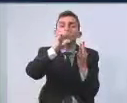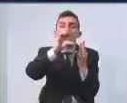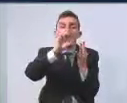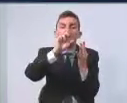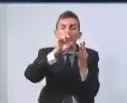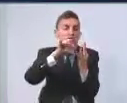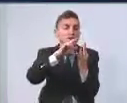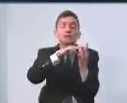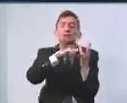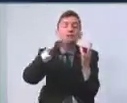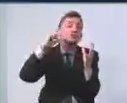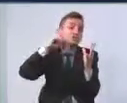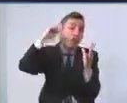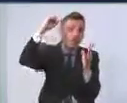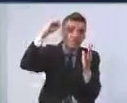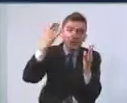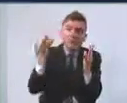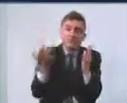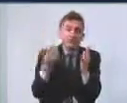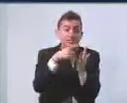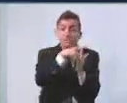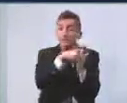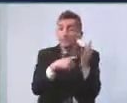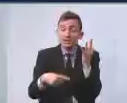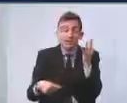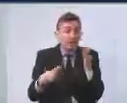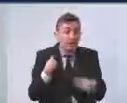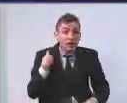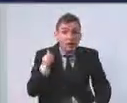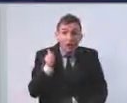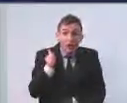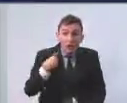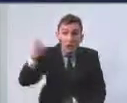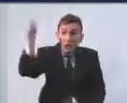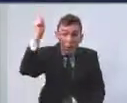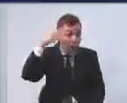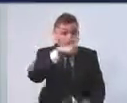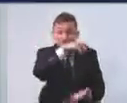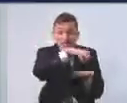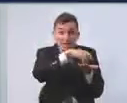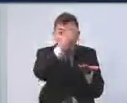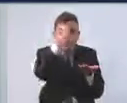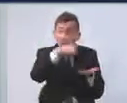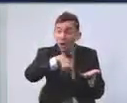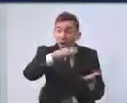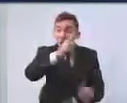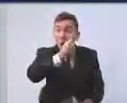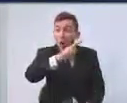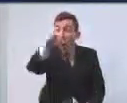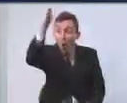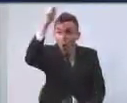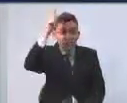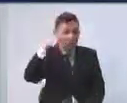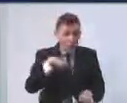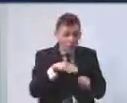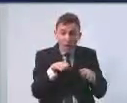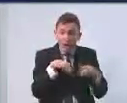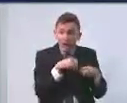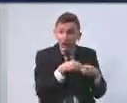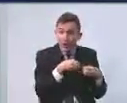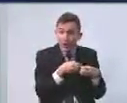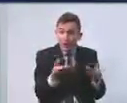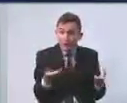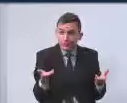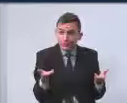Cidade Tiradentes. Então, essa situação é muito peculiar nossa, muito peculiar. sem contar